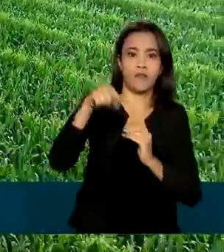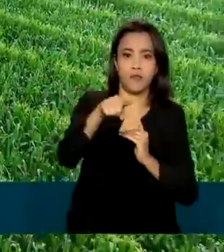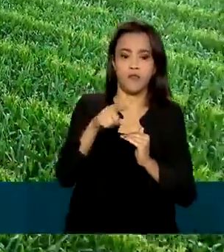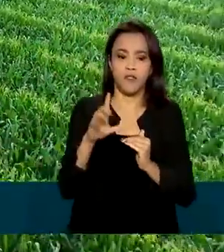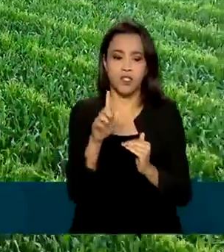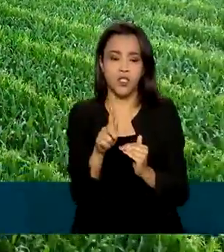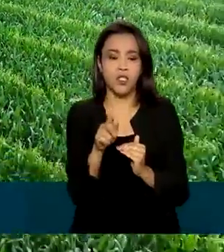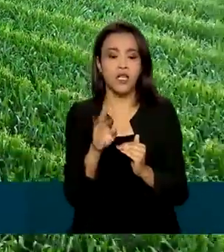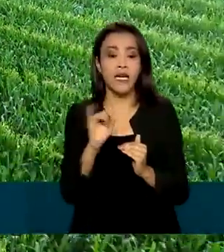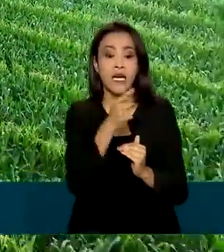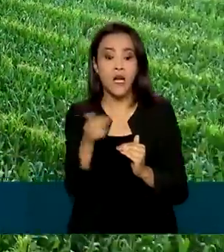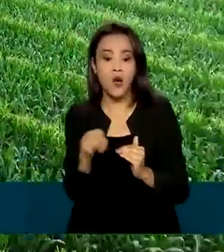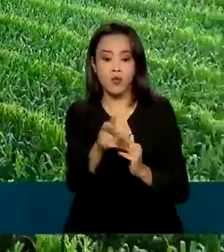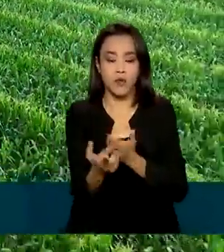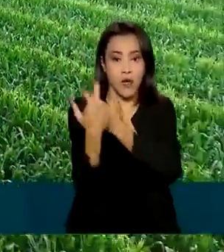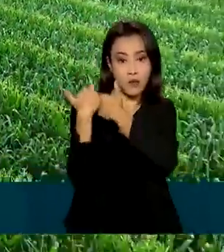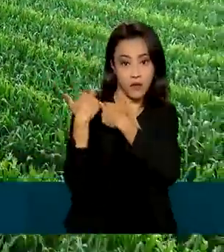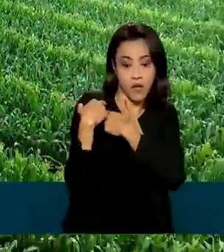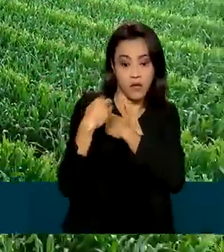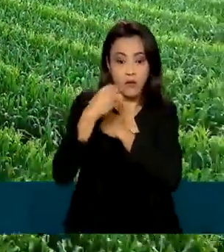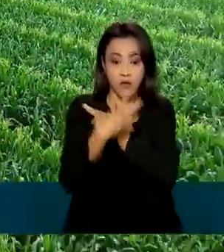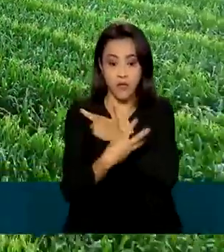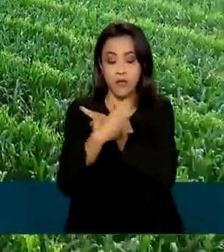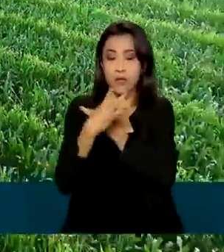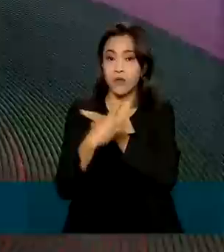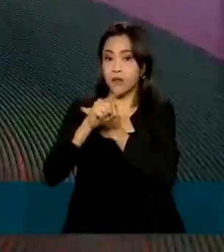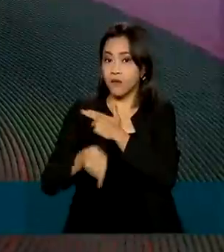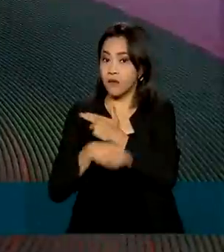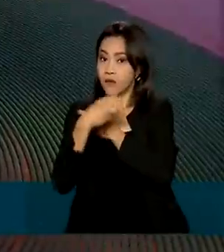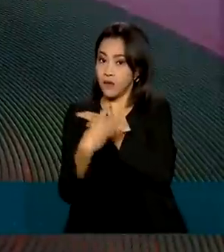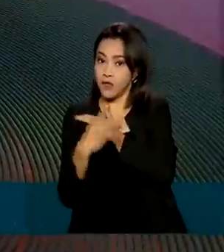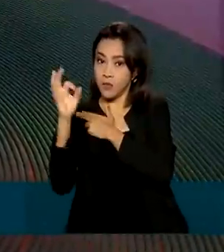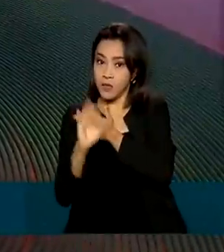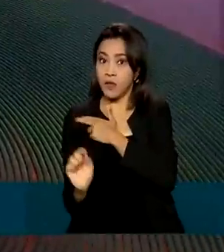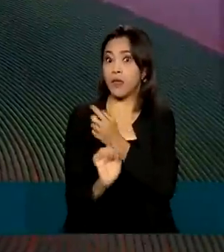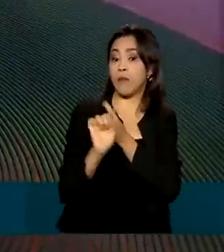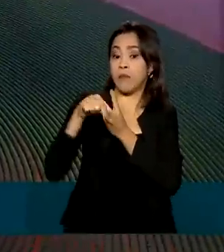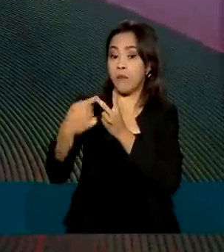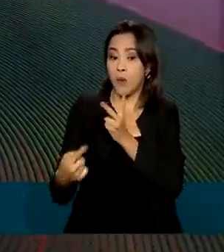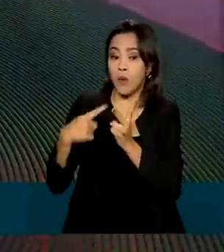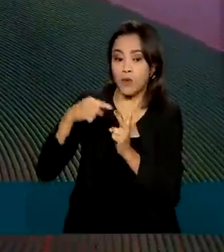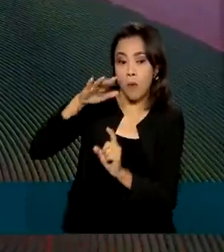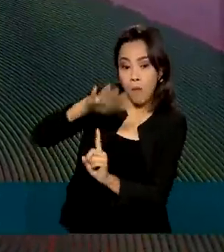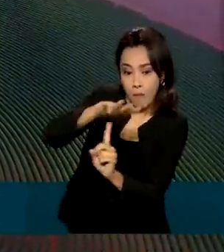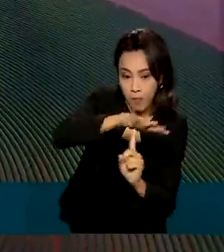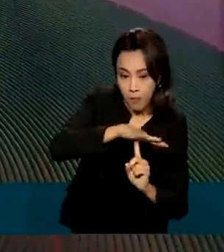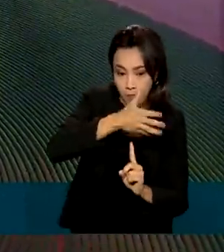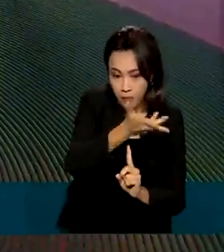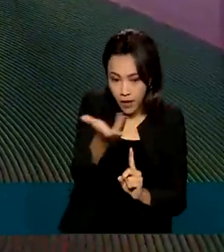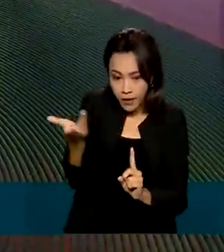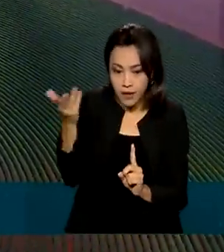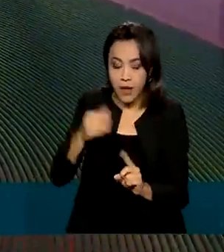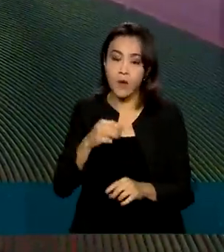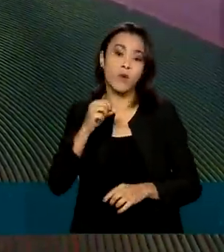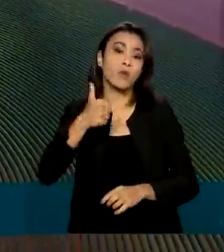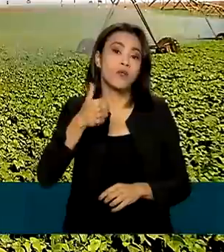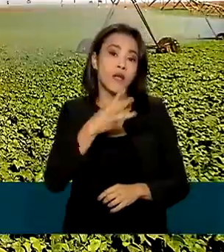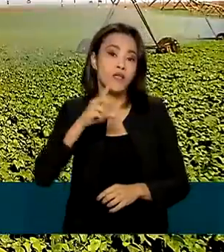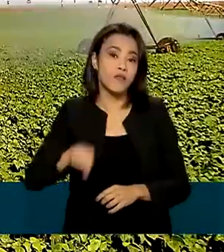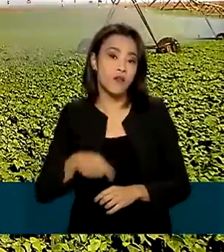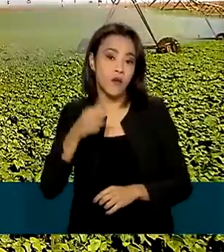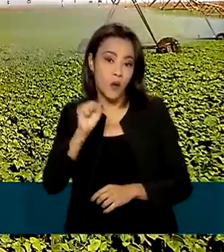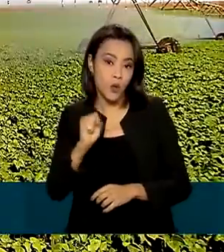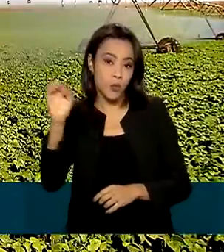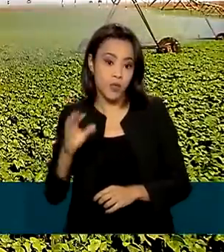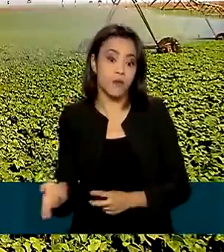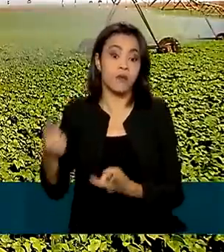responsável por 30,3%. Depois veio o Paraná com 13,8% e